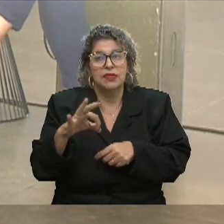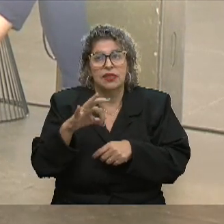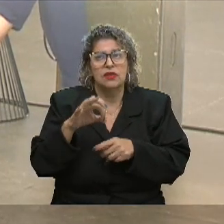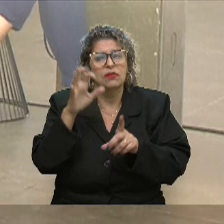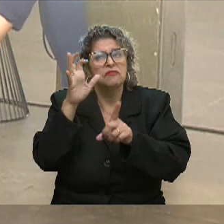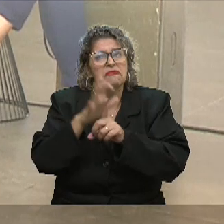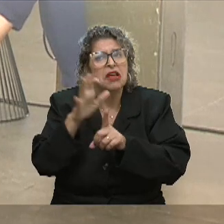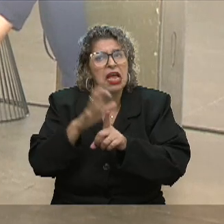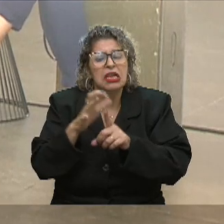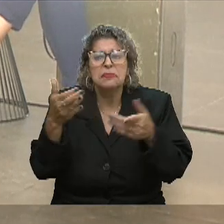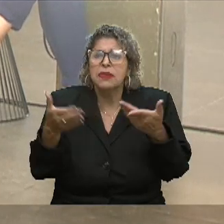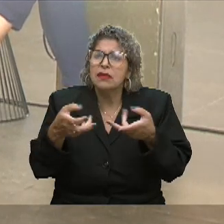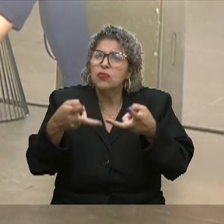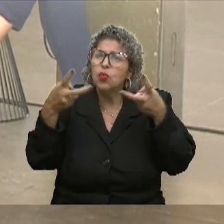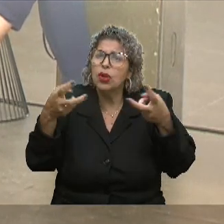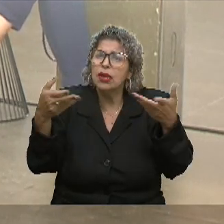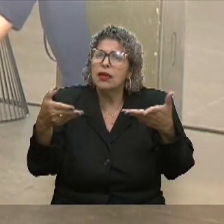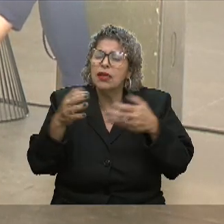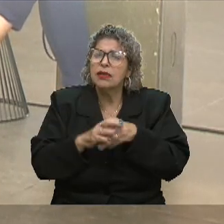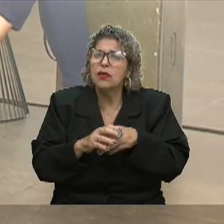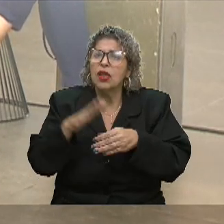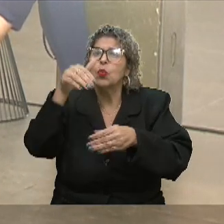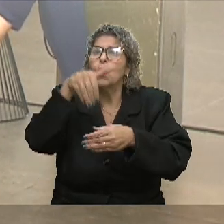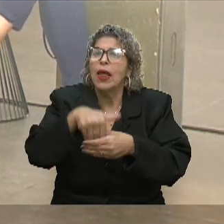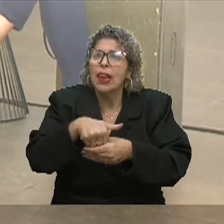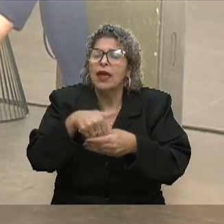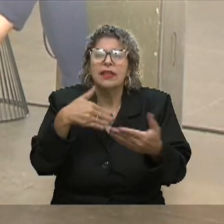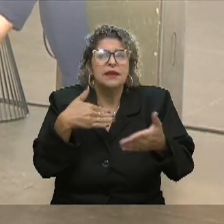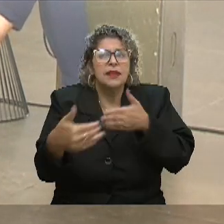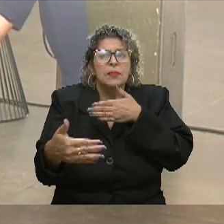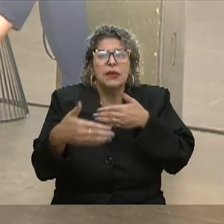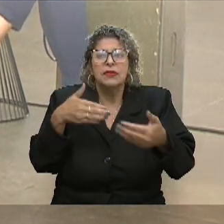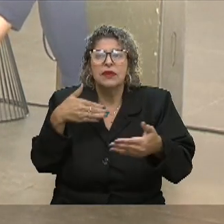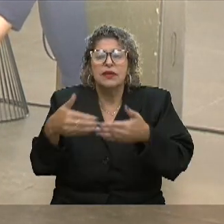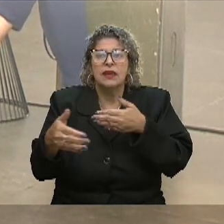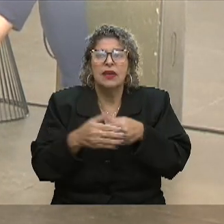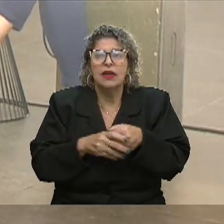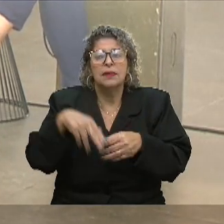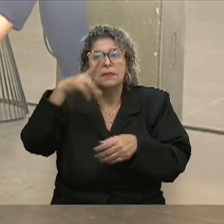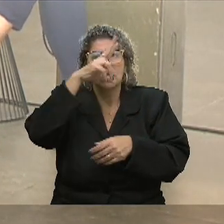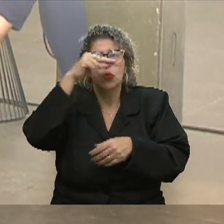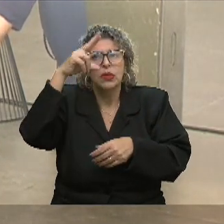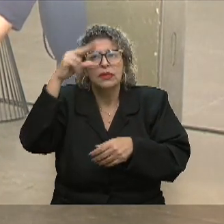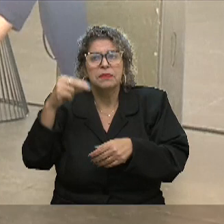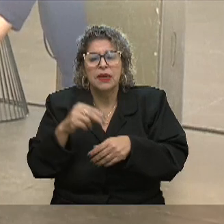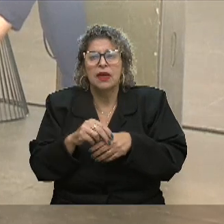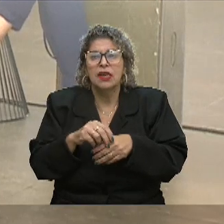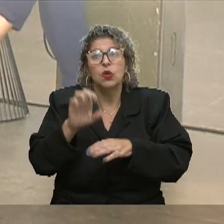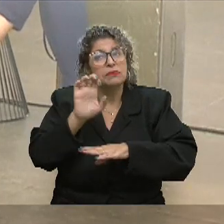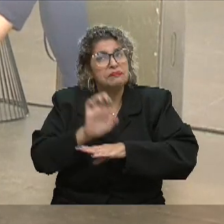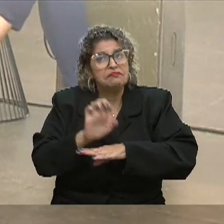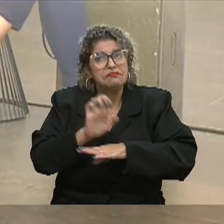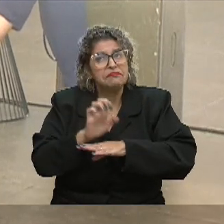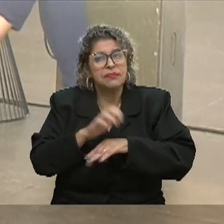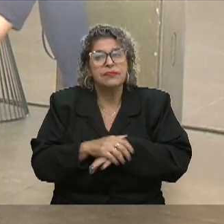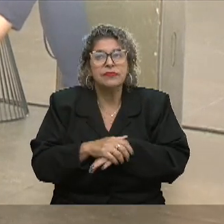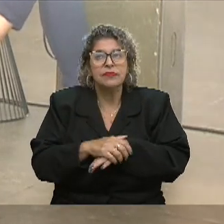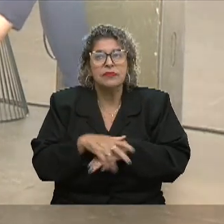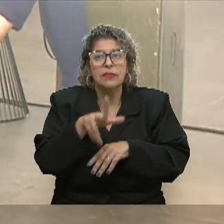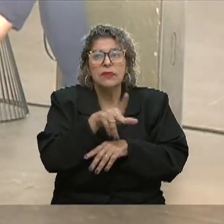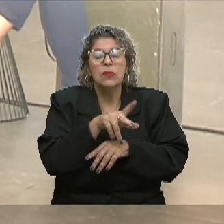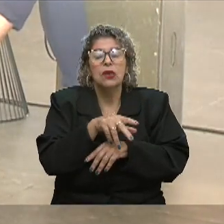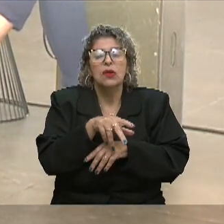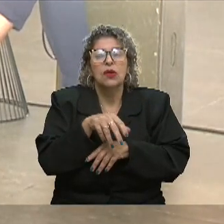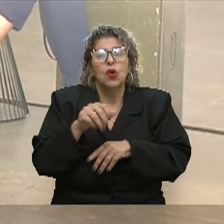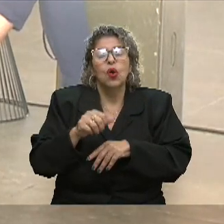quando a gente olha para os eleitos, independente se for para pleitos municipais ou para estaduais ou mesmo para o governo